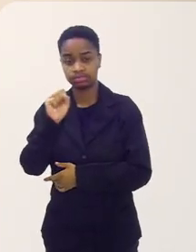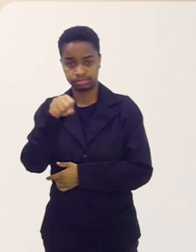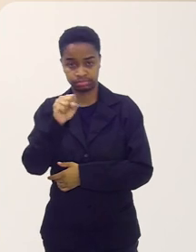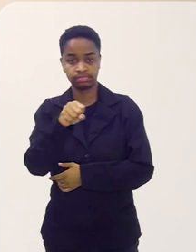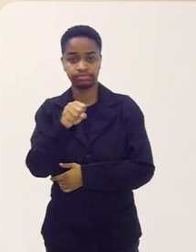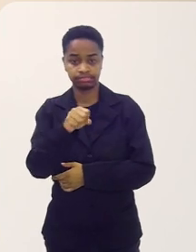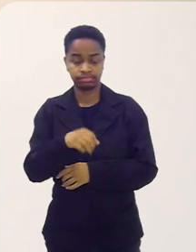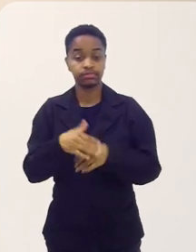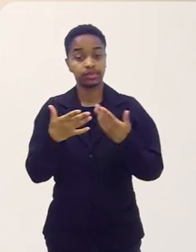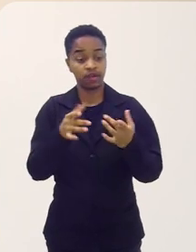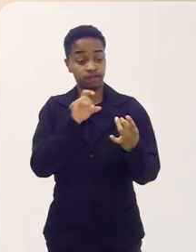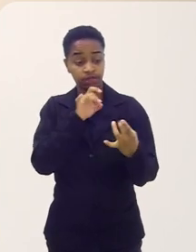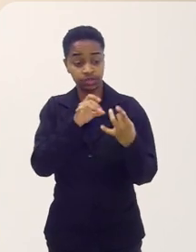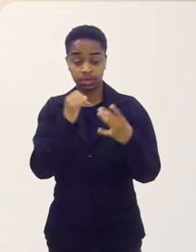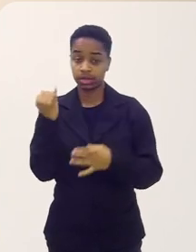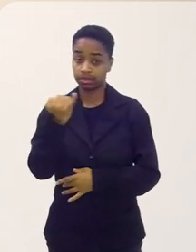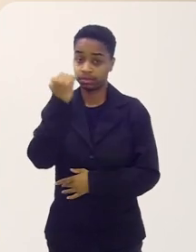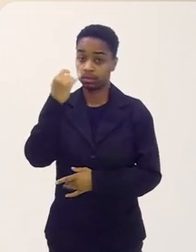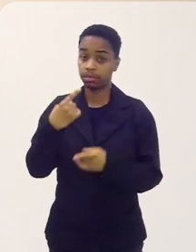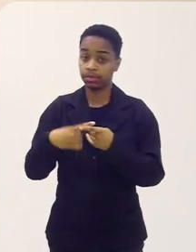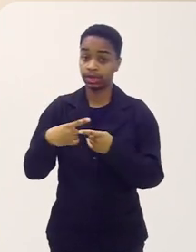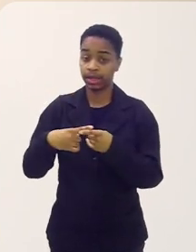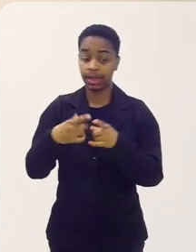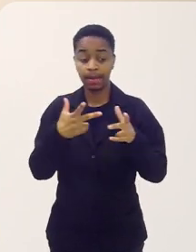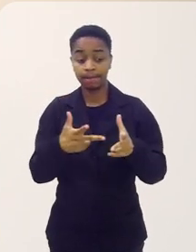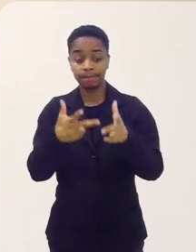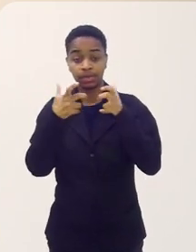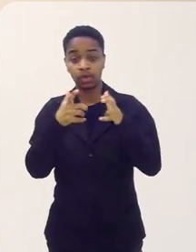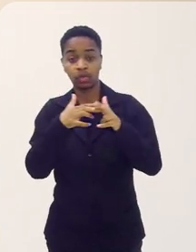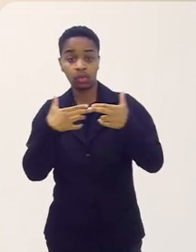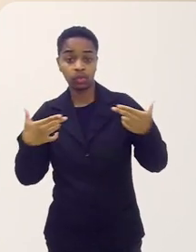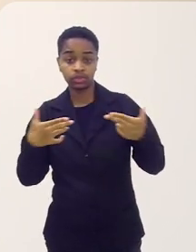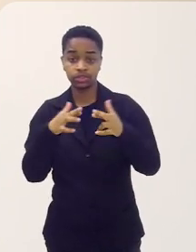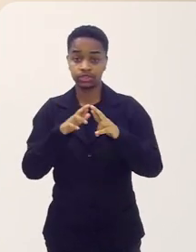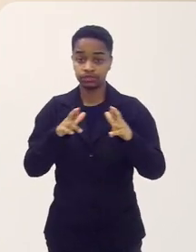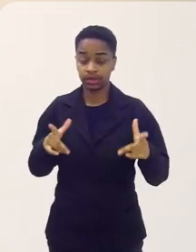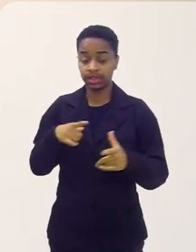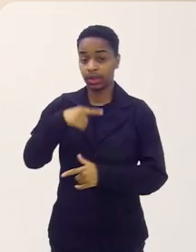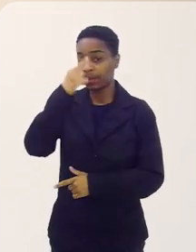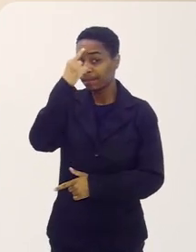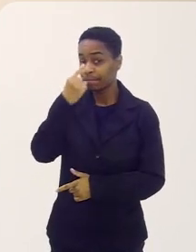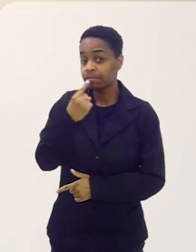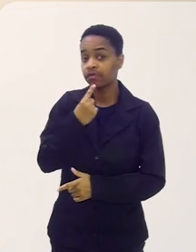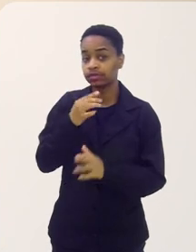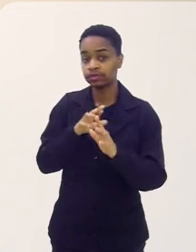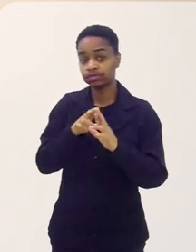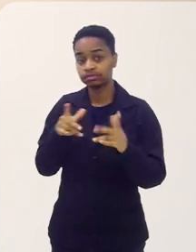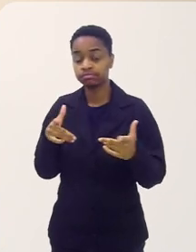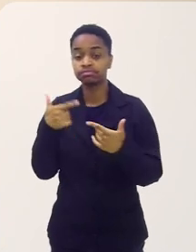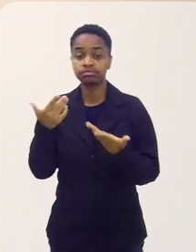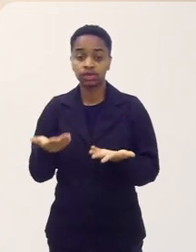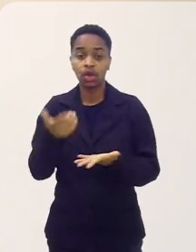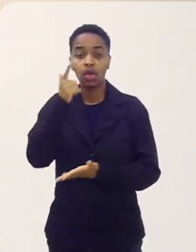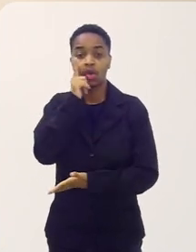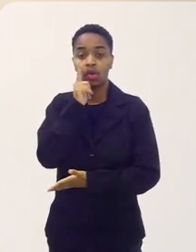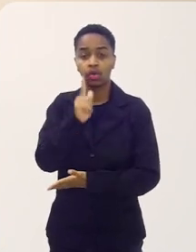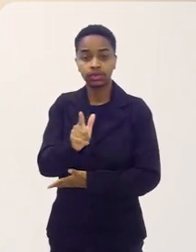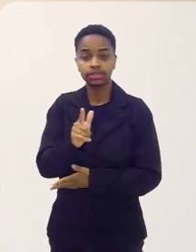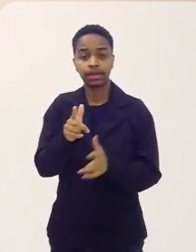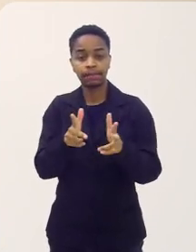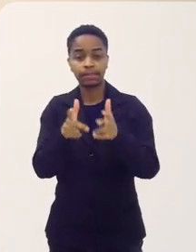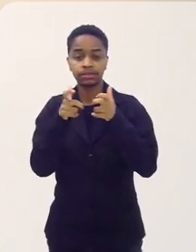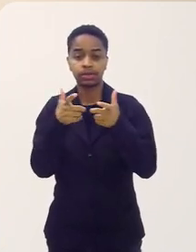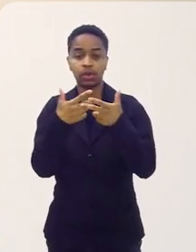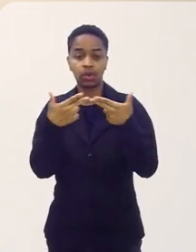parte dos 25%. Então, o feedback dela é muito importante, porque é um olhar diferenciado, ela tem um perfil diferente. Então, ela consegue